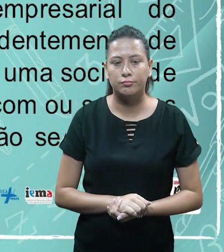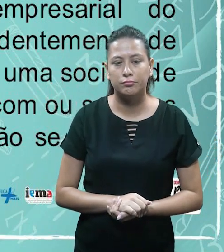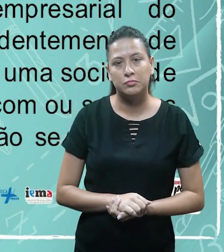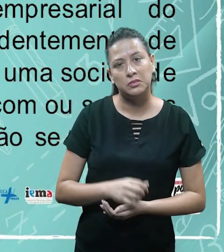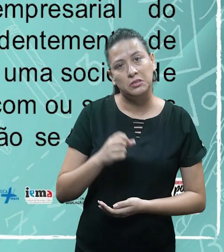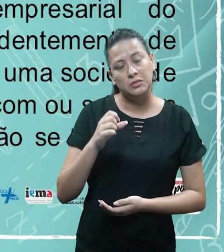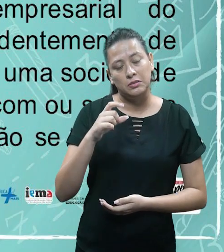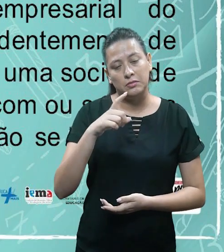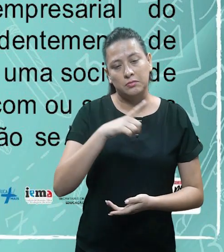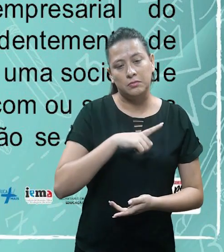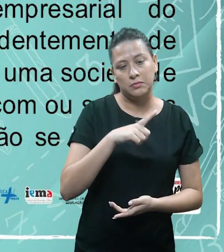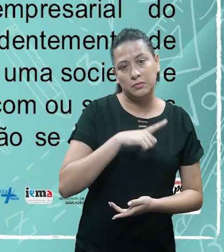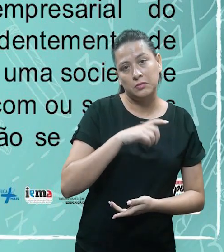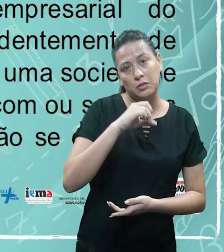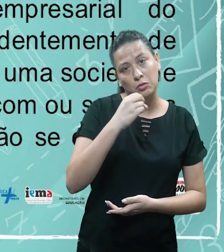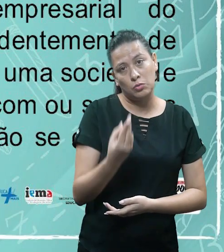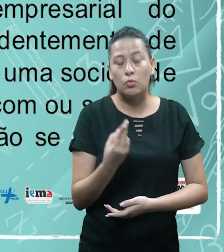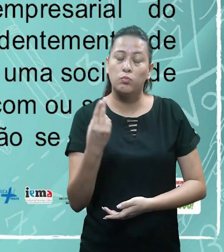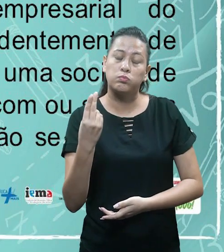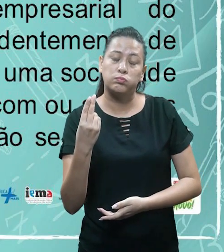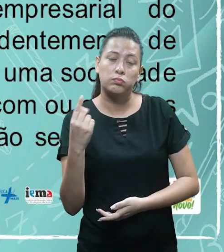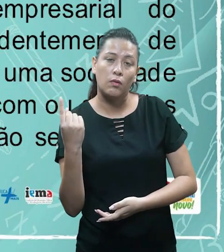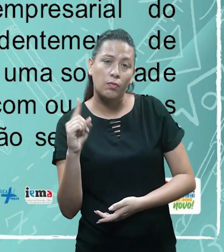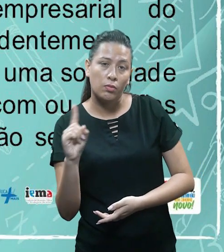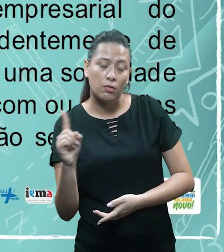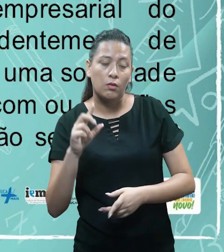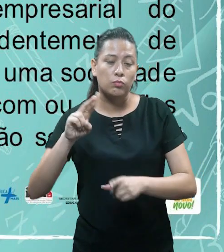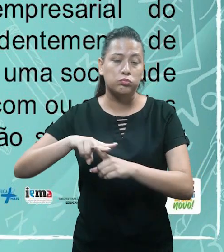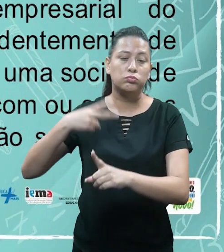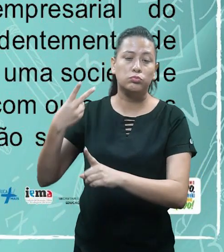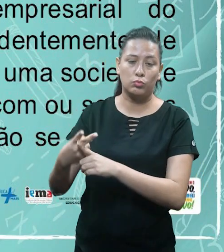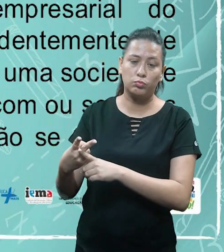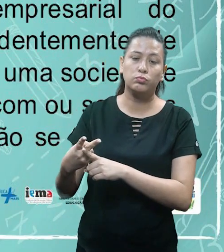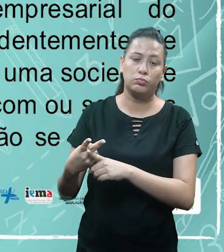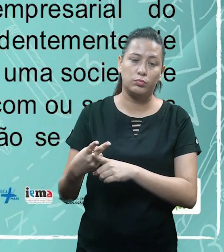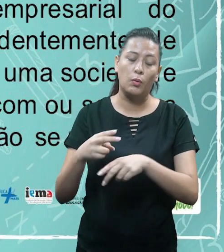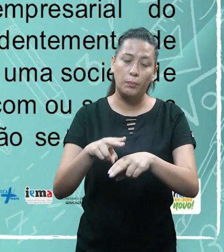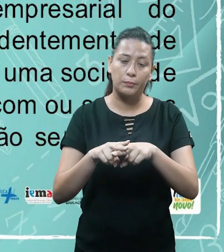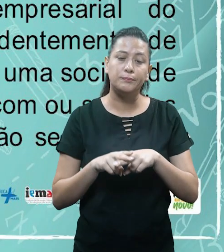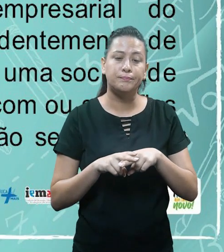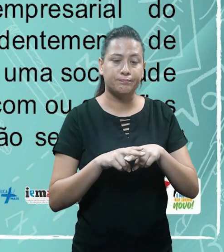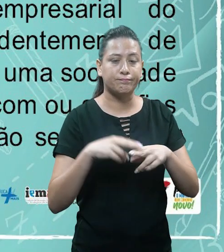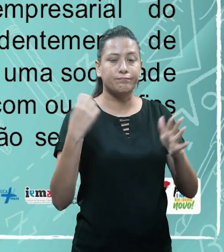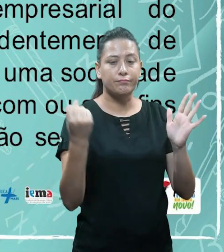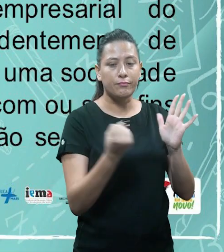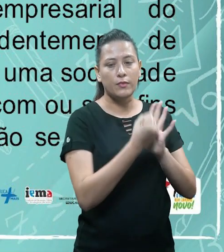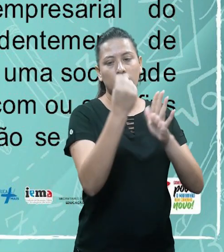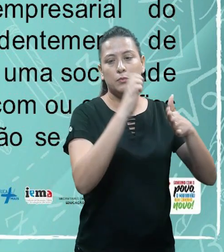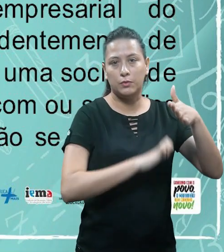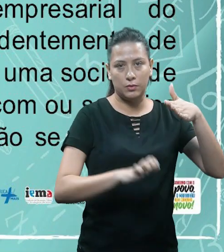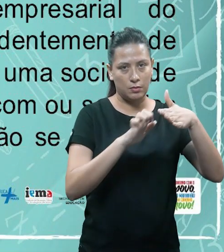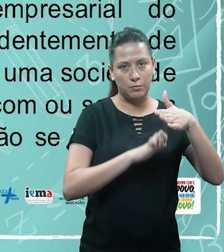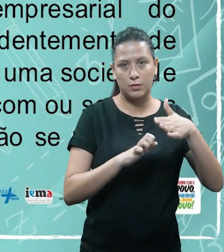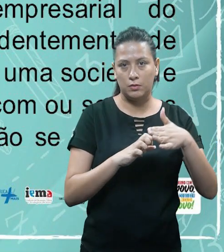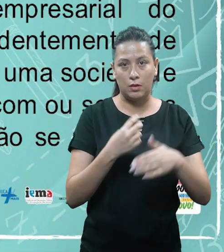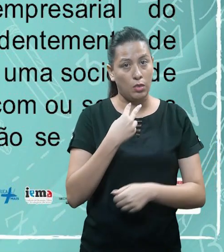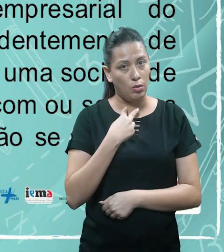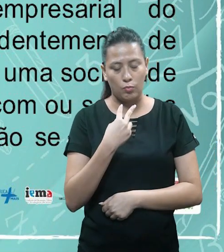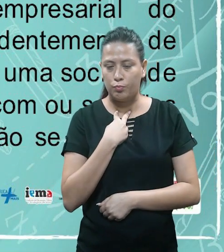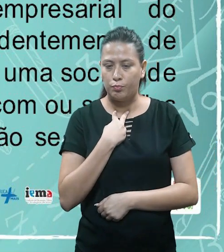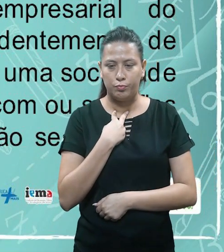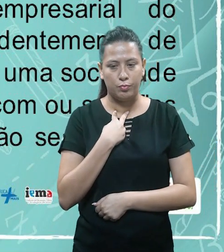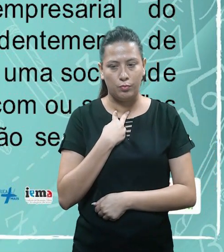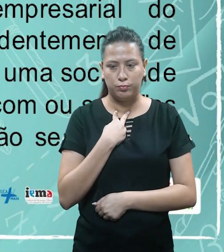sem fins lucrativos. com isso, o patrimônio da empresa não se confunde com os bens dos sócios